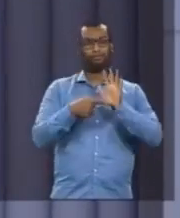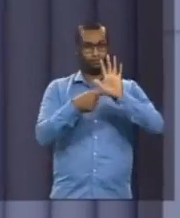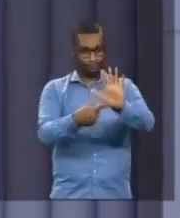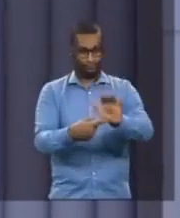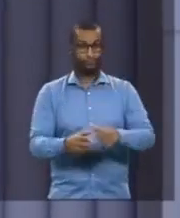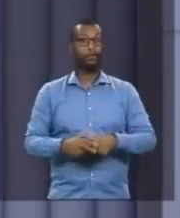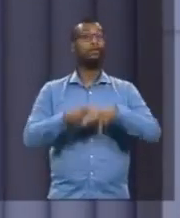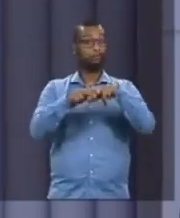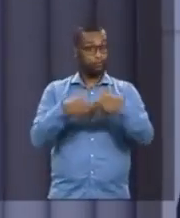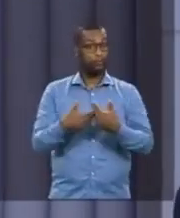que o eleitor está cansado de...